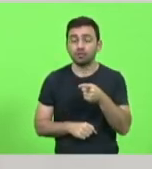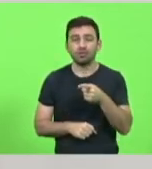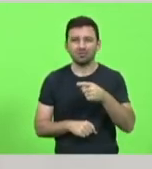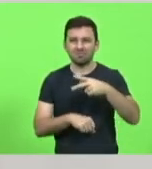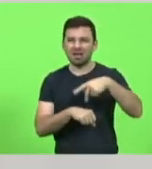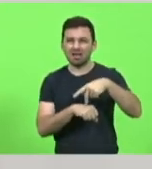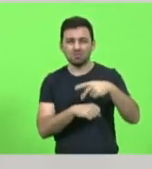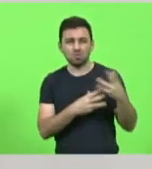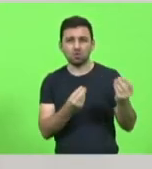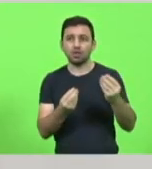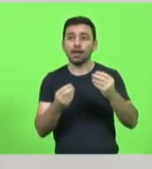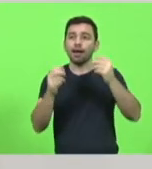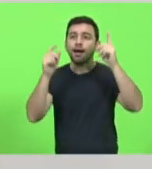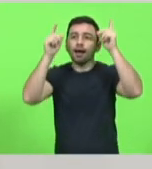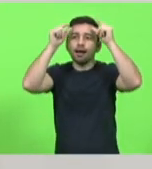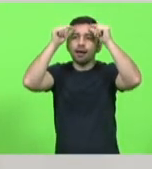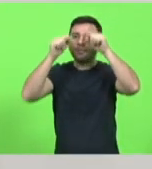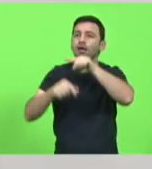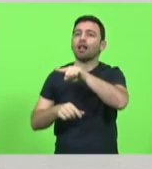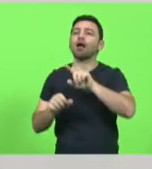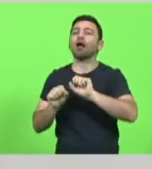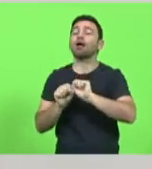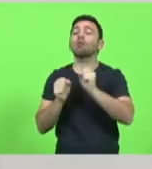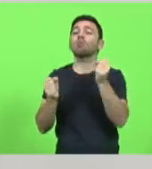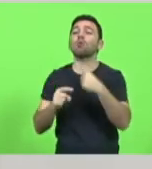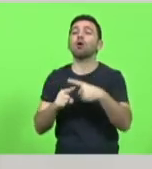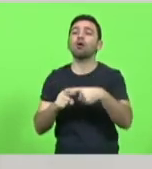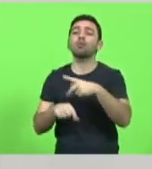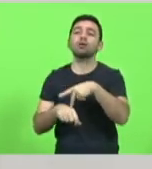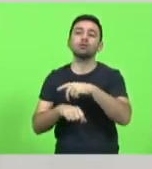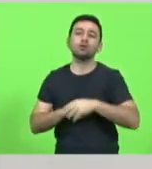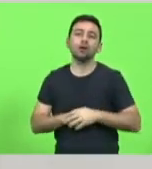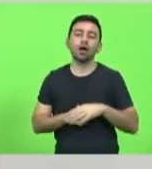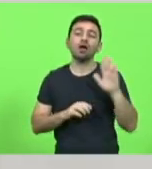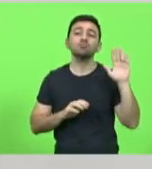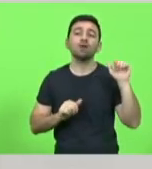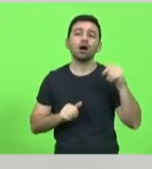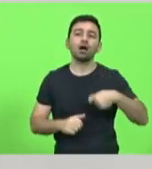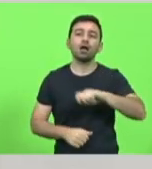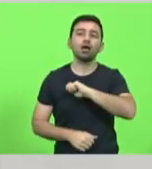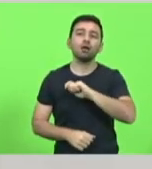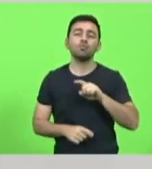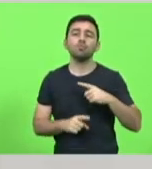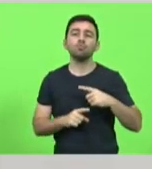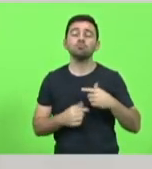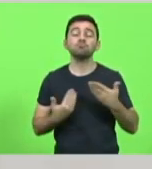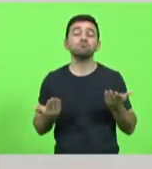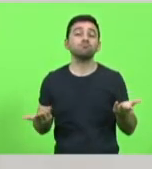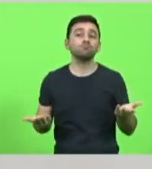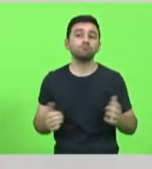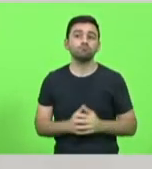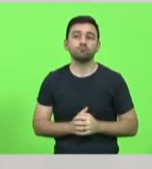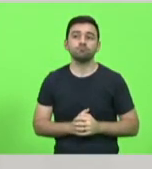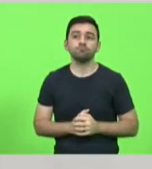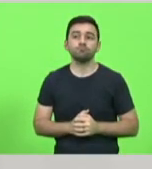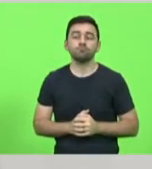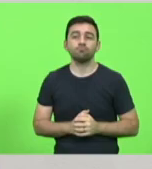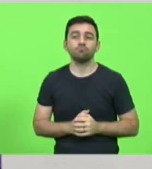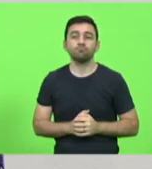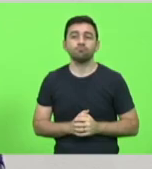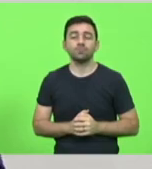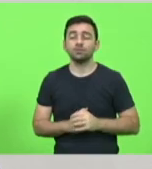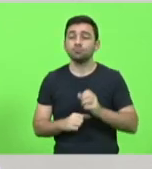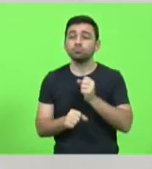a Grécia, por que a Grécia quebrou? A Espanha estava indo. É impossível, não há